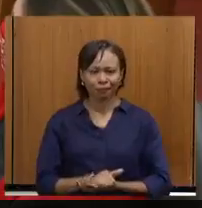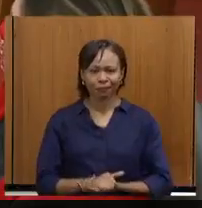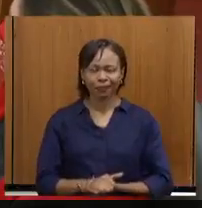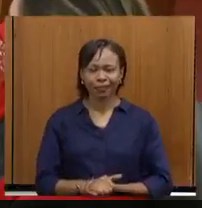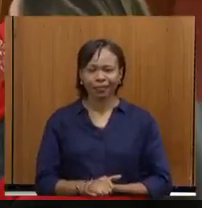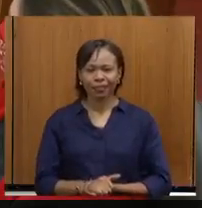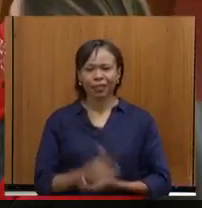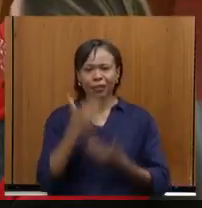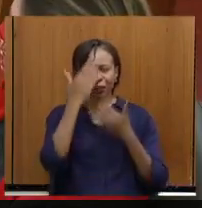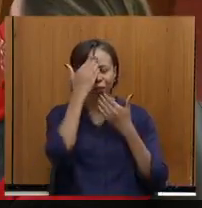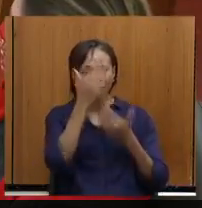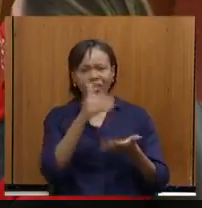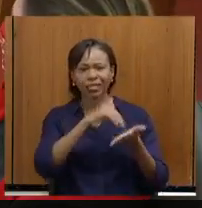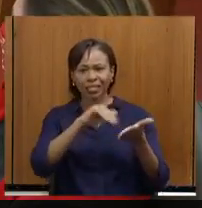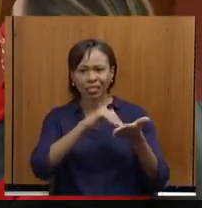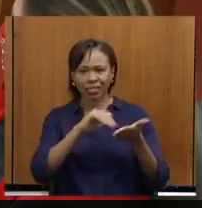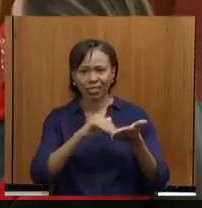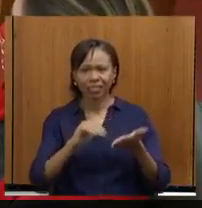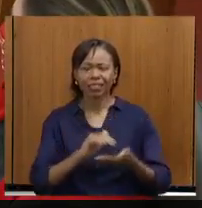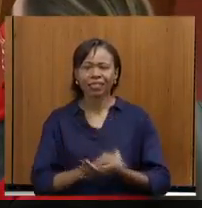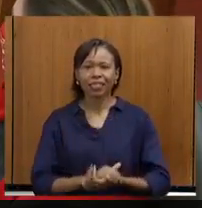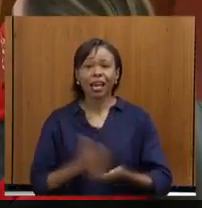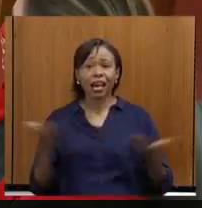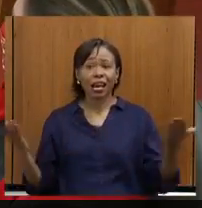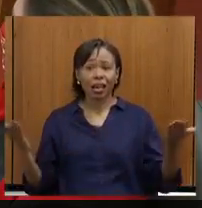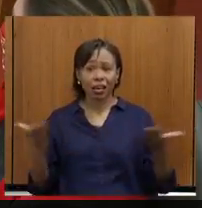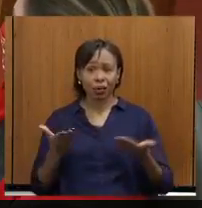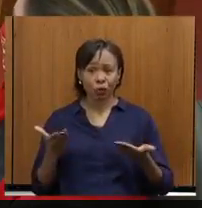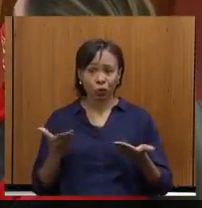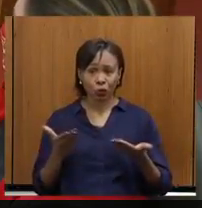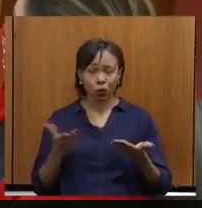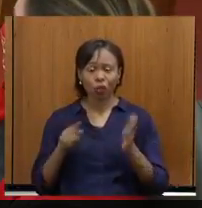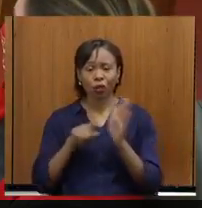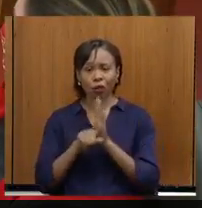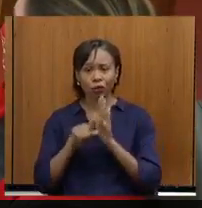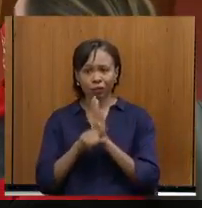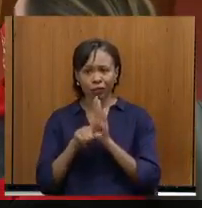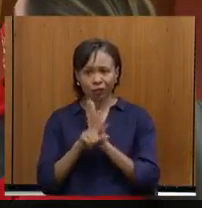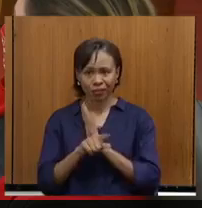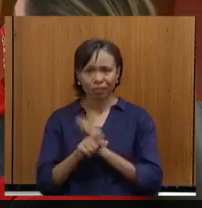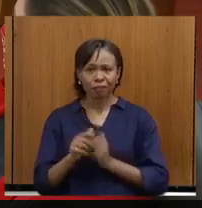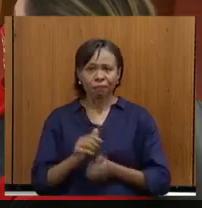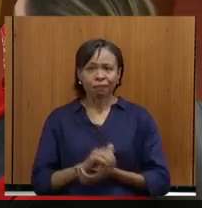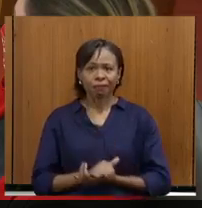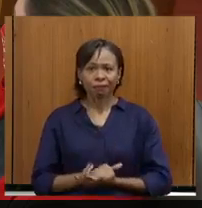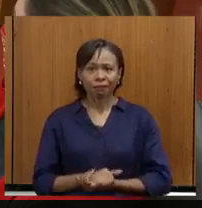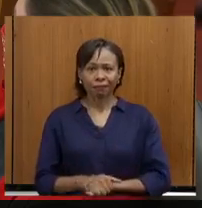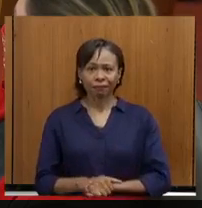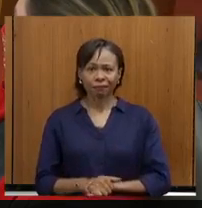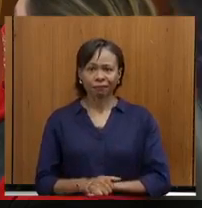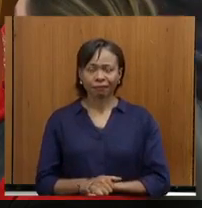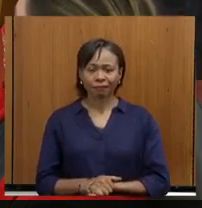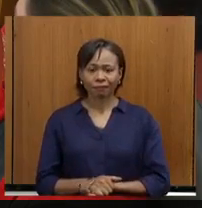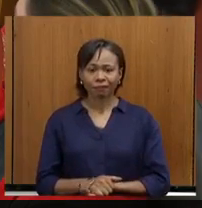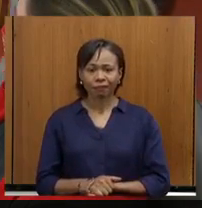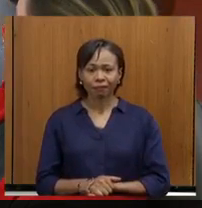Muito obrigado, secretário. Agora vamos passar algumas indagações, por gentileza.